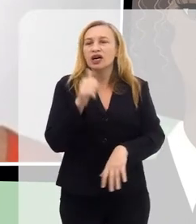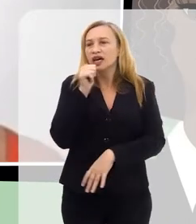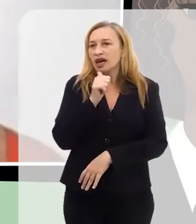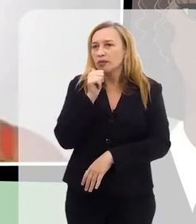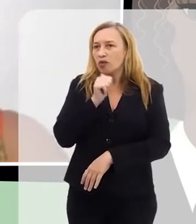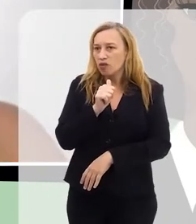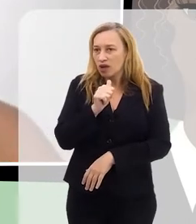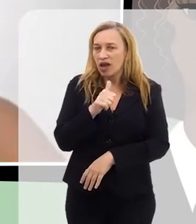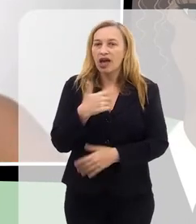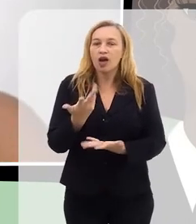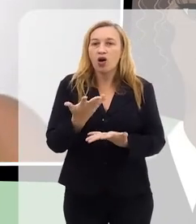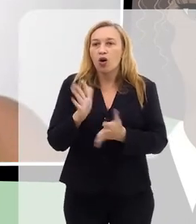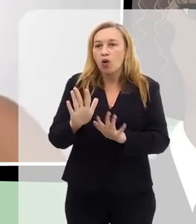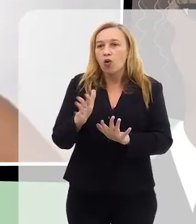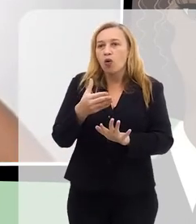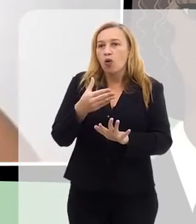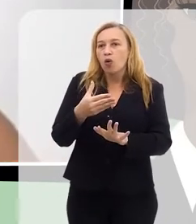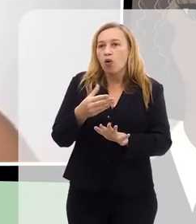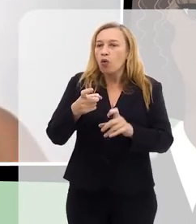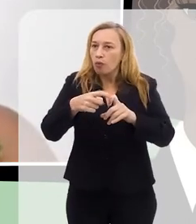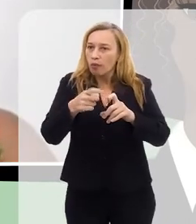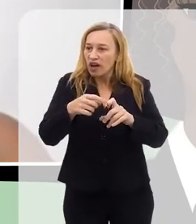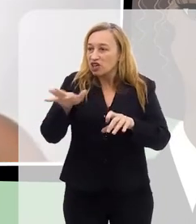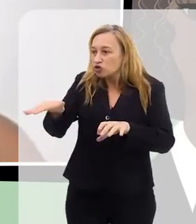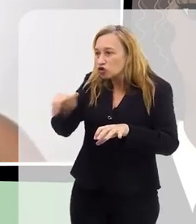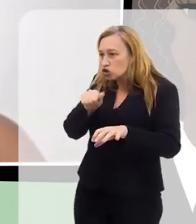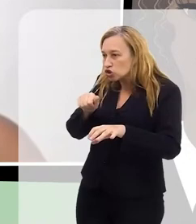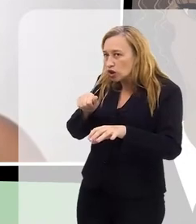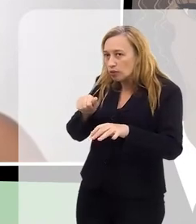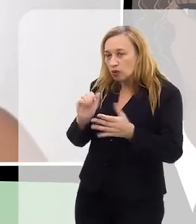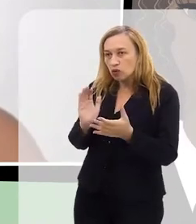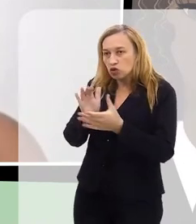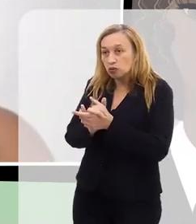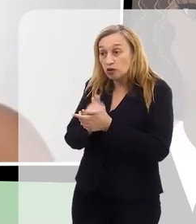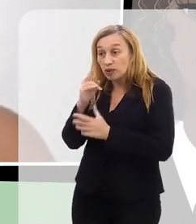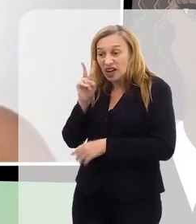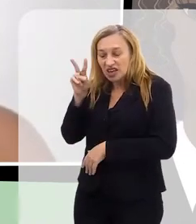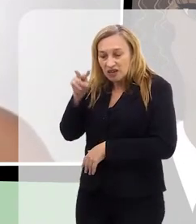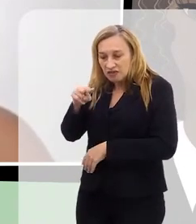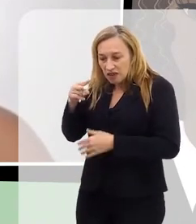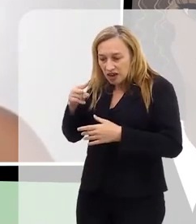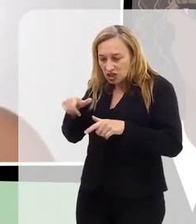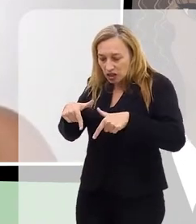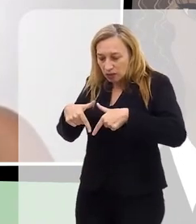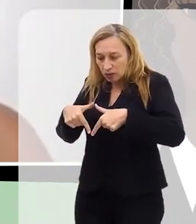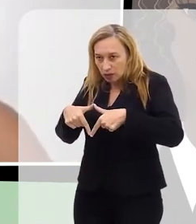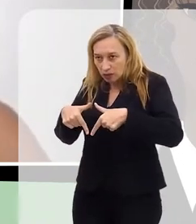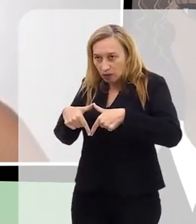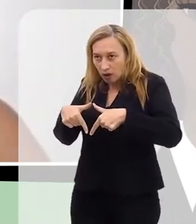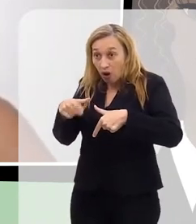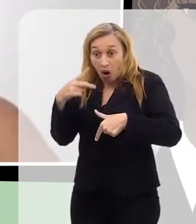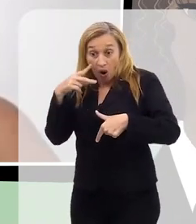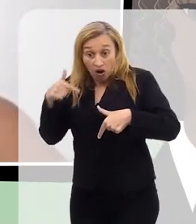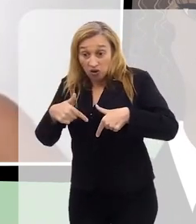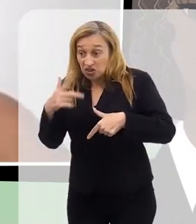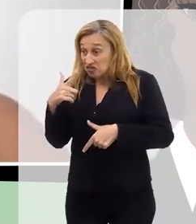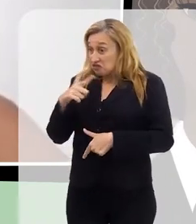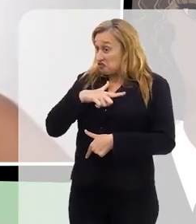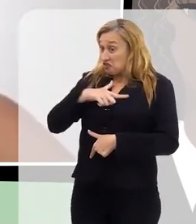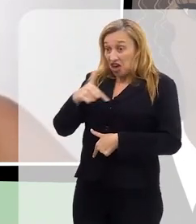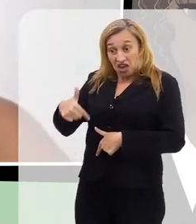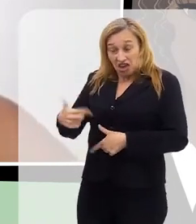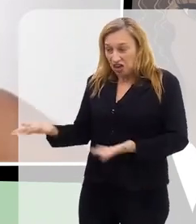ouve, né, que o médico da Chantal chama o companheiro para que ele olhe a sua região íntima e mostre, nossa, que horror